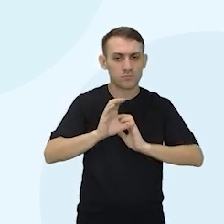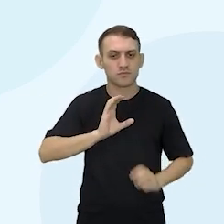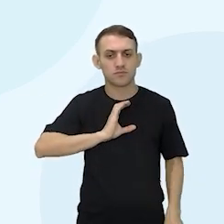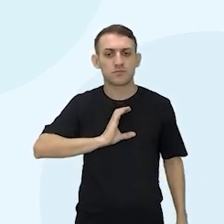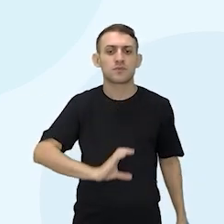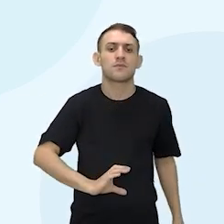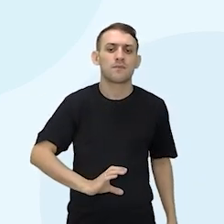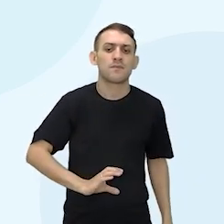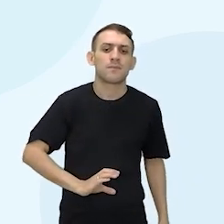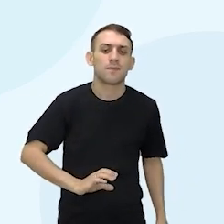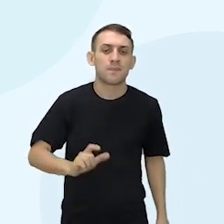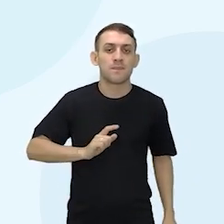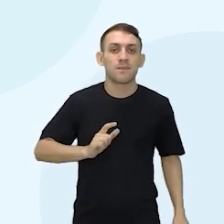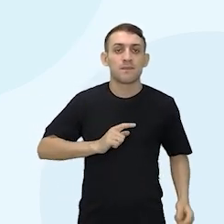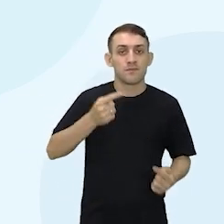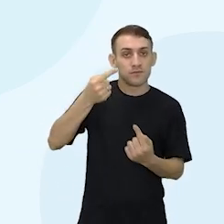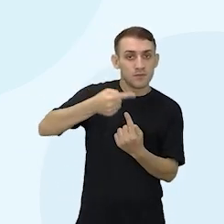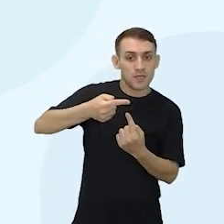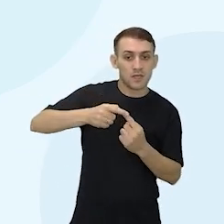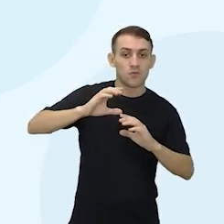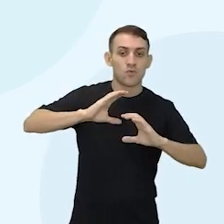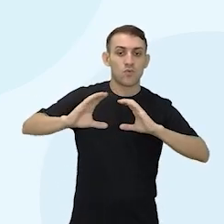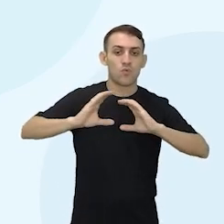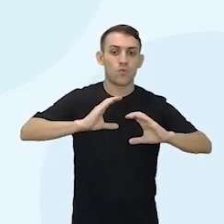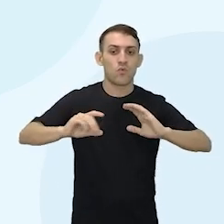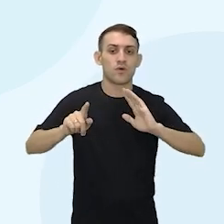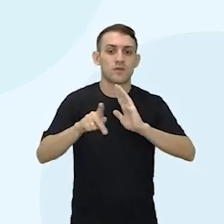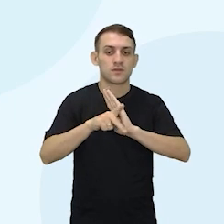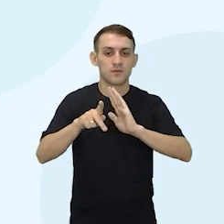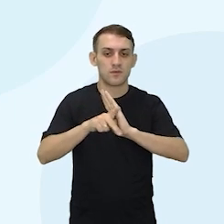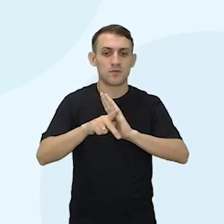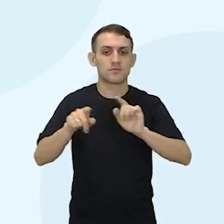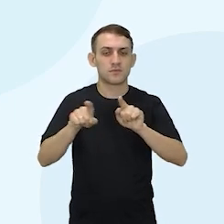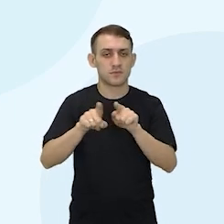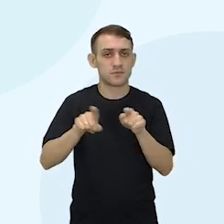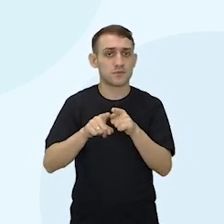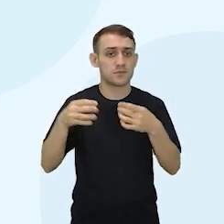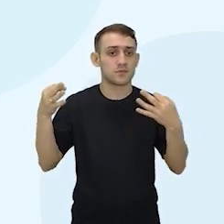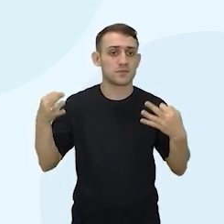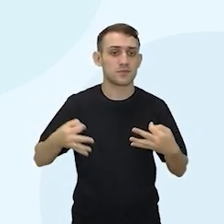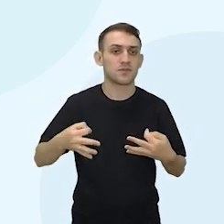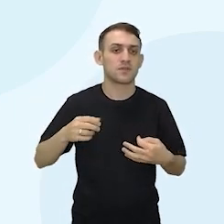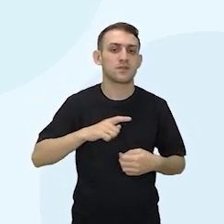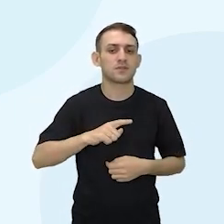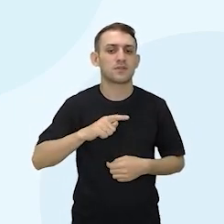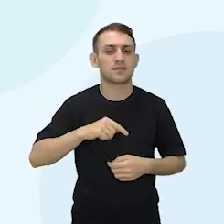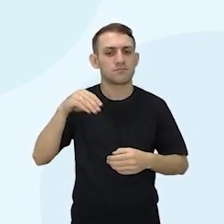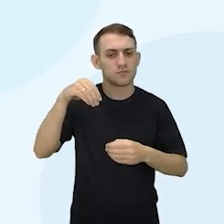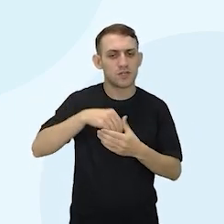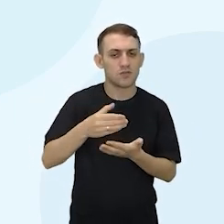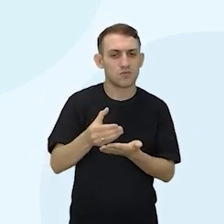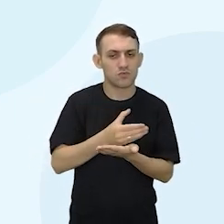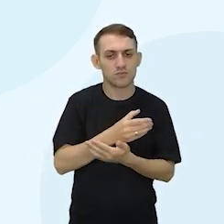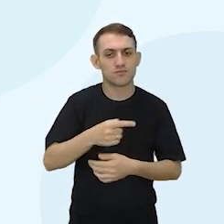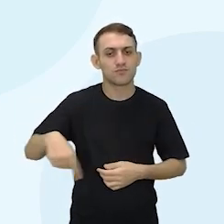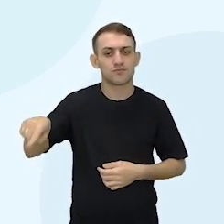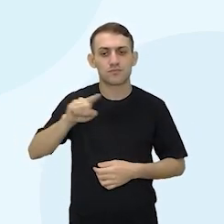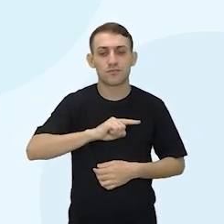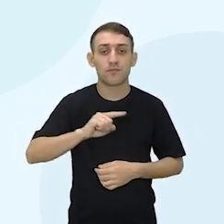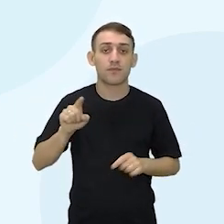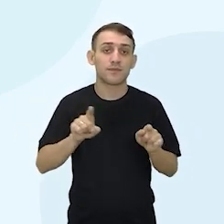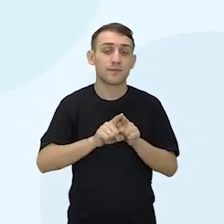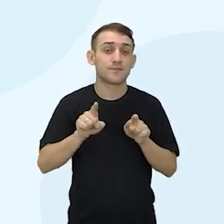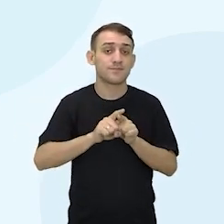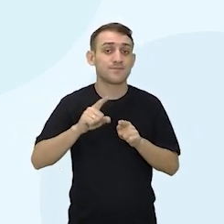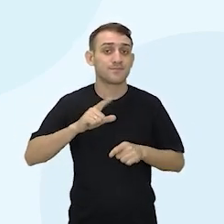aos meios de comunicação ou tipos de comunicação, como está aí no currículo de vocês, através